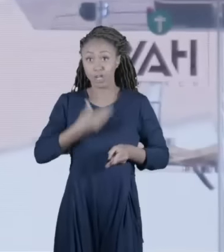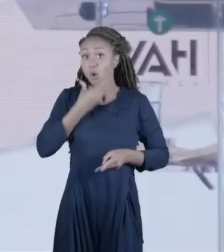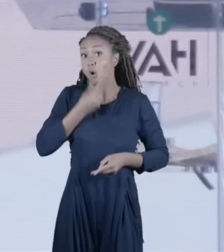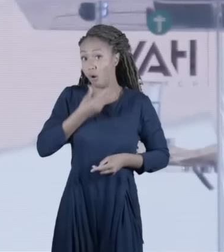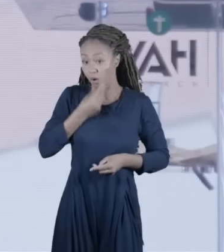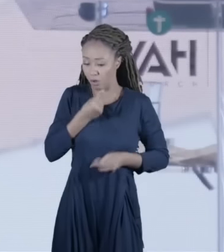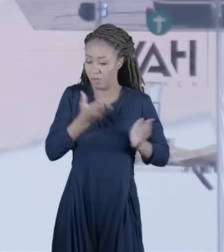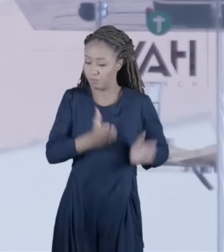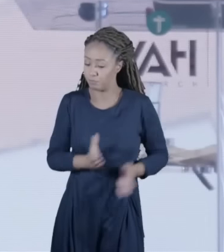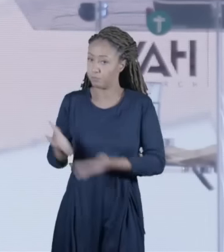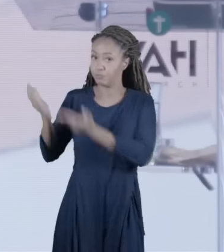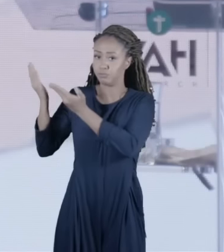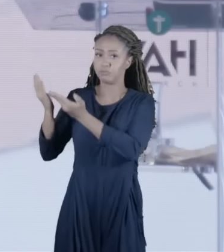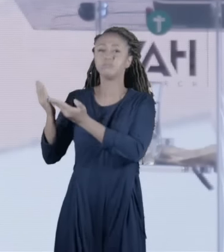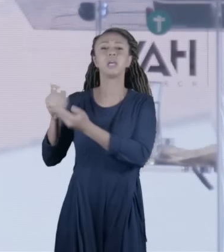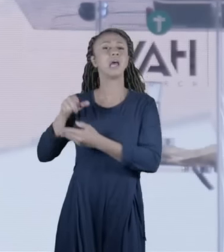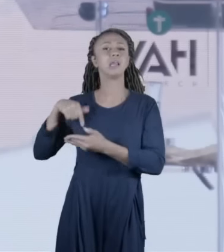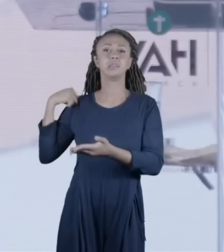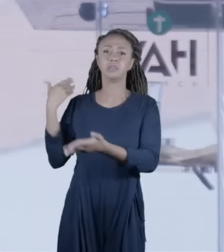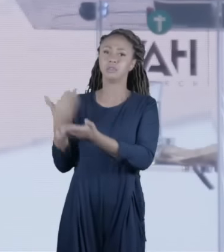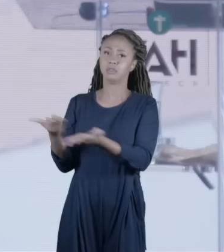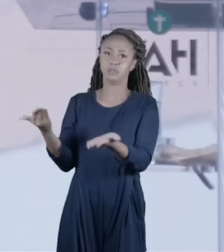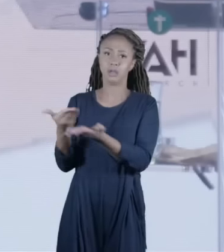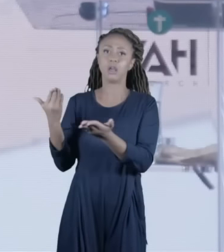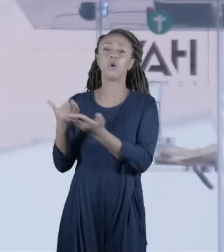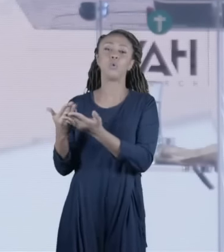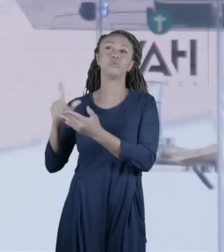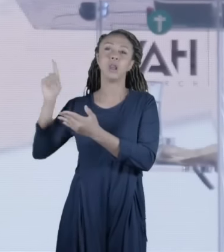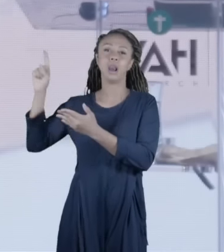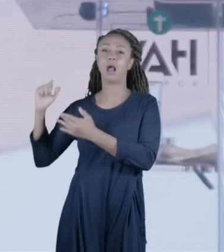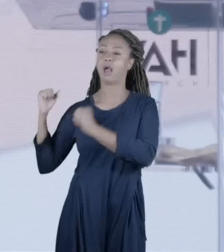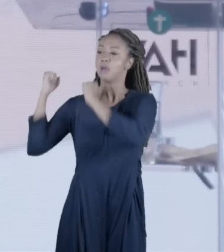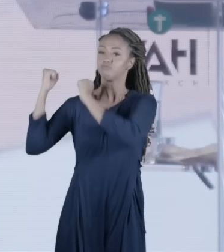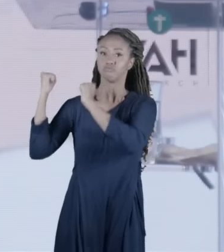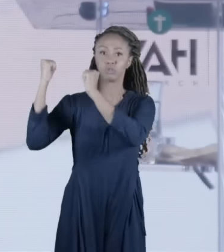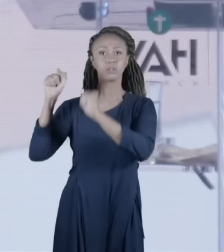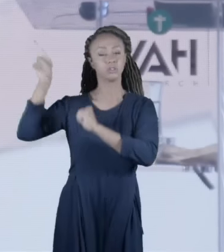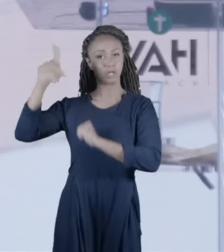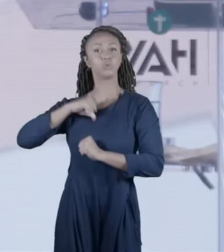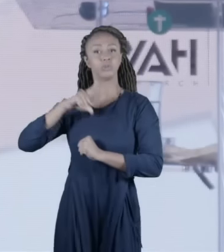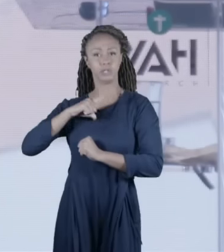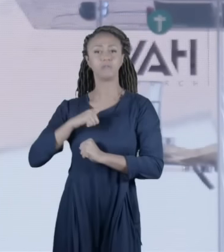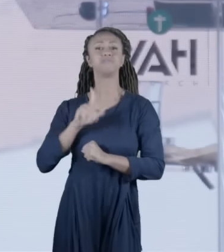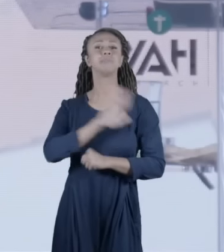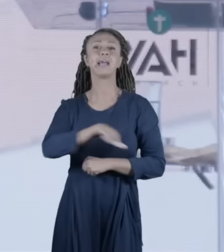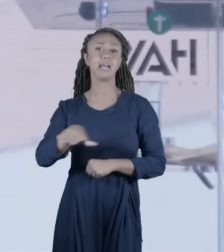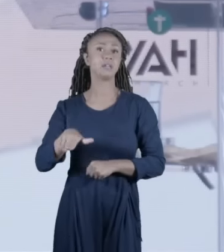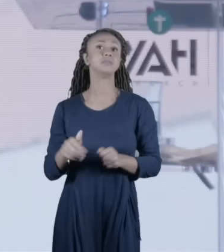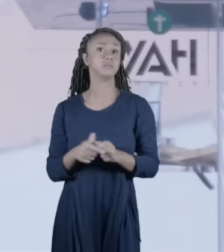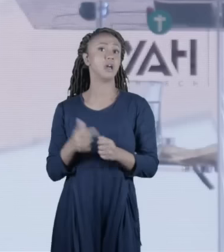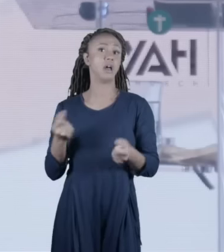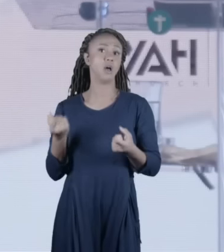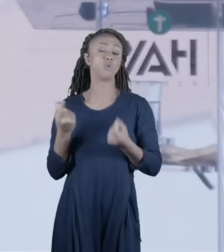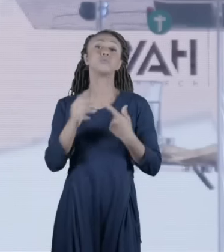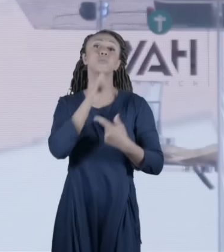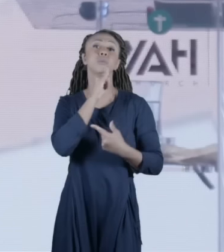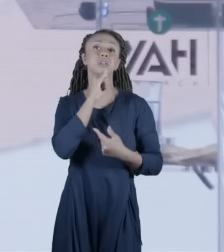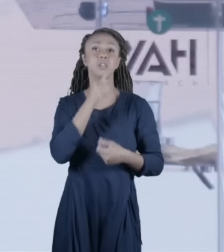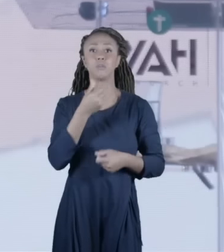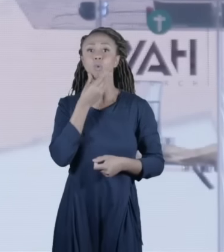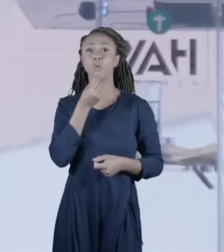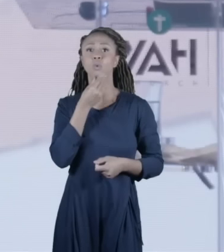entregue ao Templo de Jerusalém. Tem crianças que realmente foram entregues ao Templo. Um exemplo. Samuel.